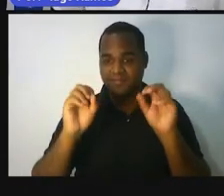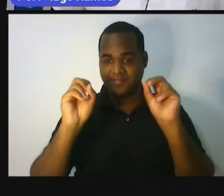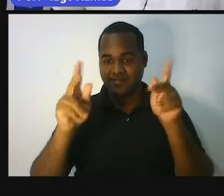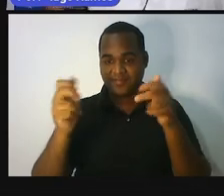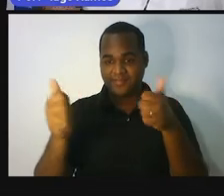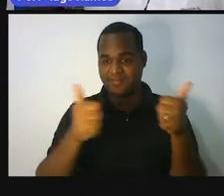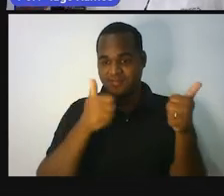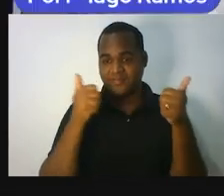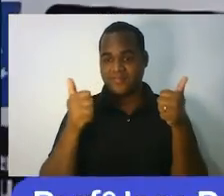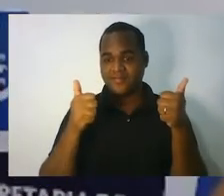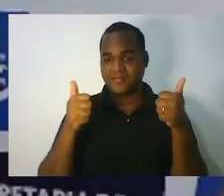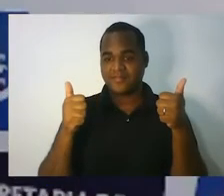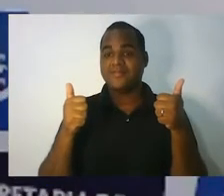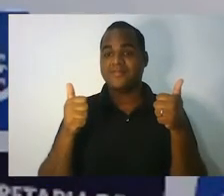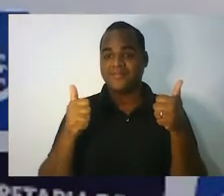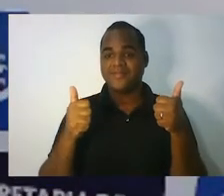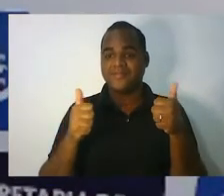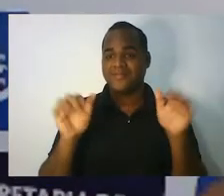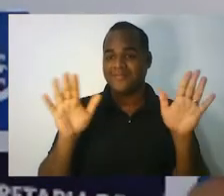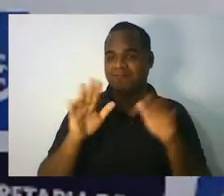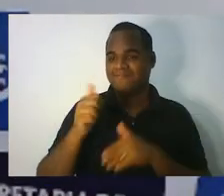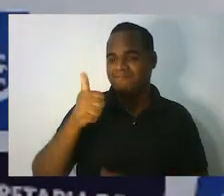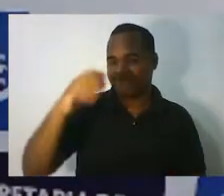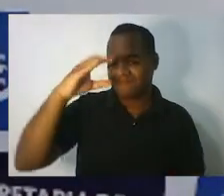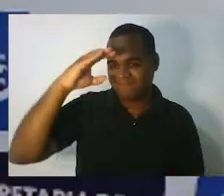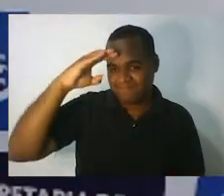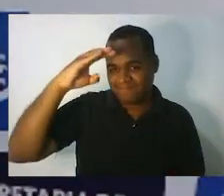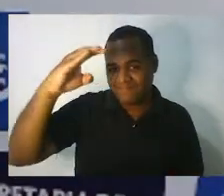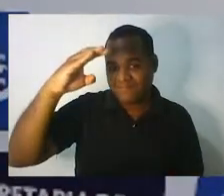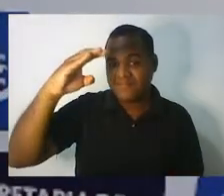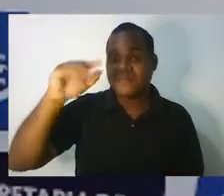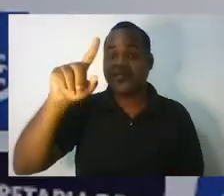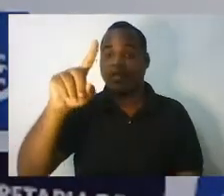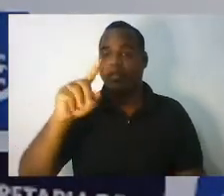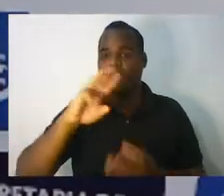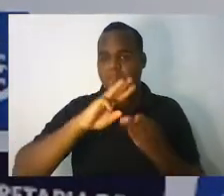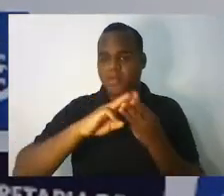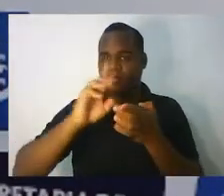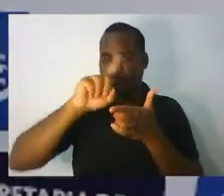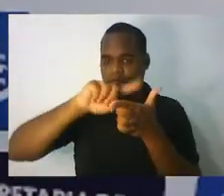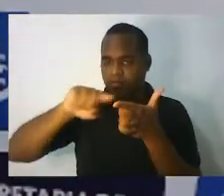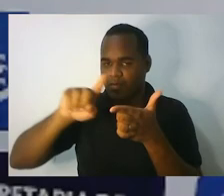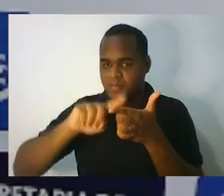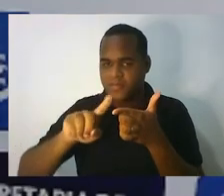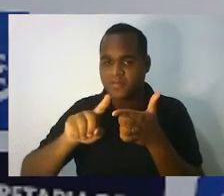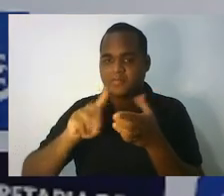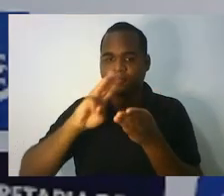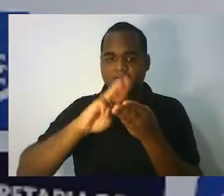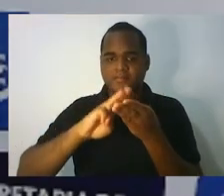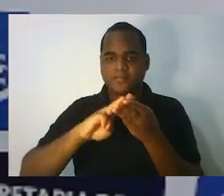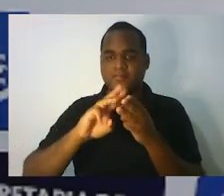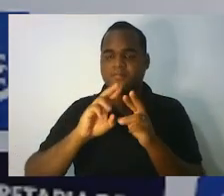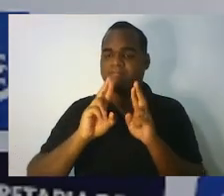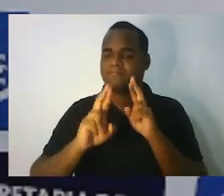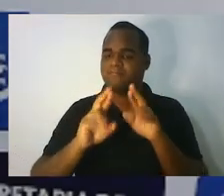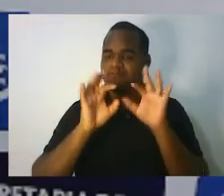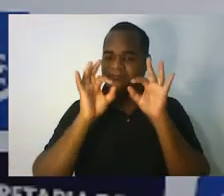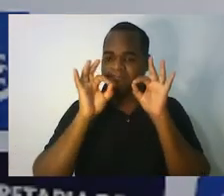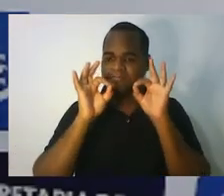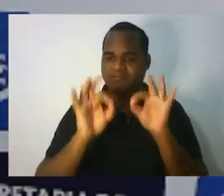É isso aí. Até a próxima aula. Não esquece, matemática não é problema, matemática é